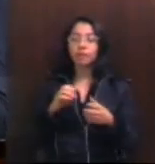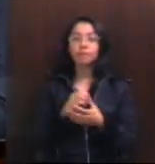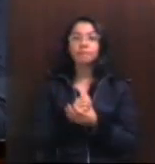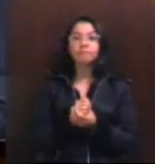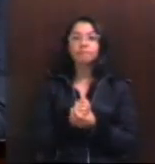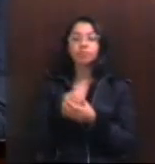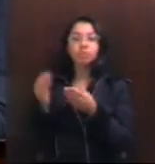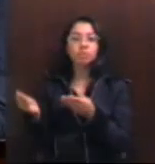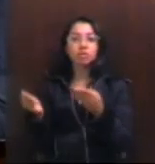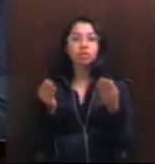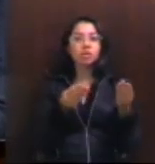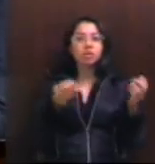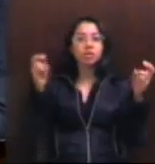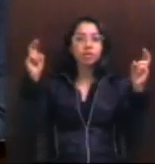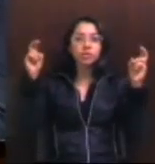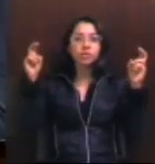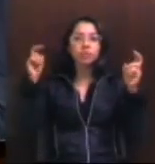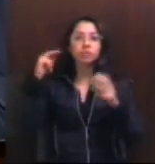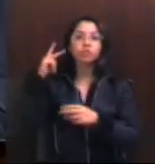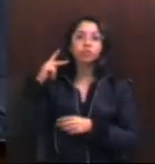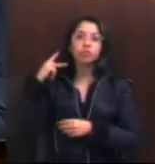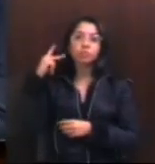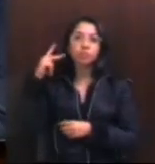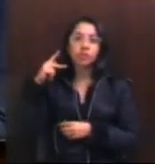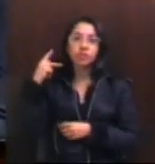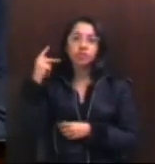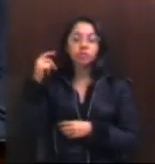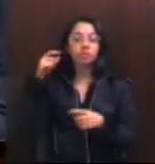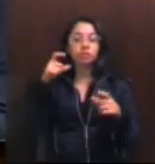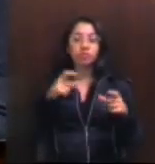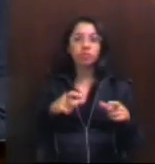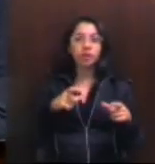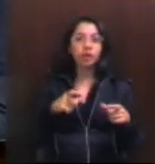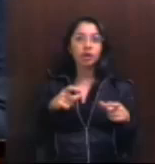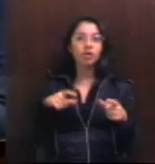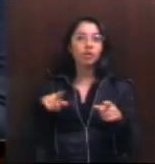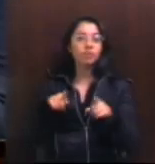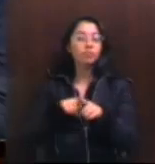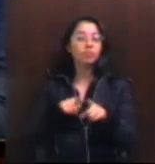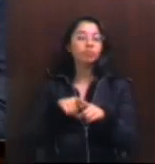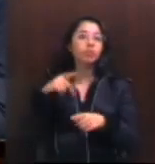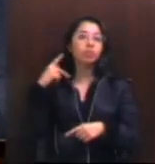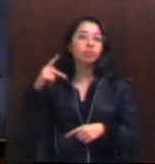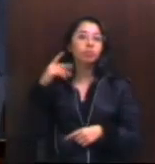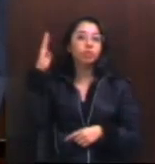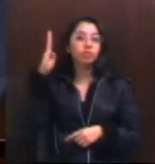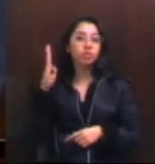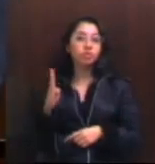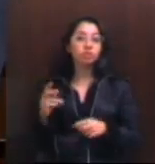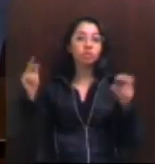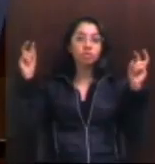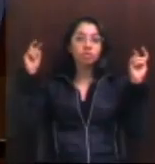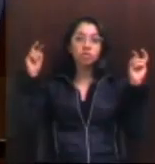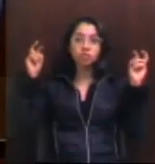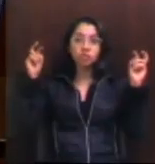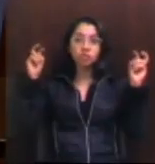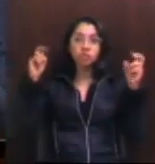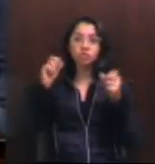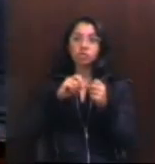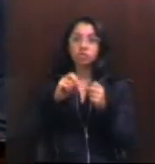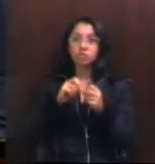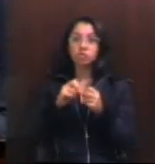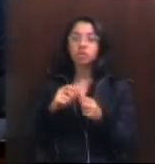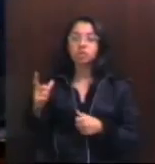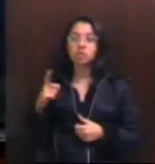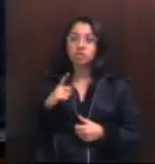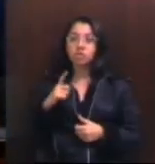Ruas, trazem temas da política local e da política nacional, temas que, portanto, fazem com que exista uma